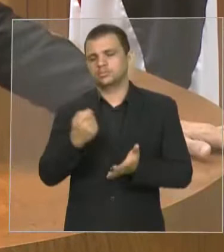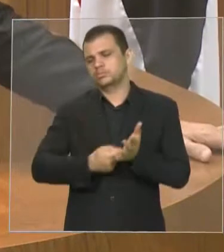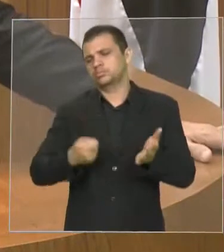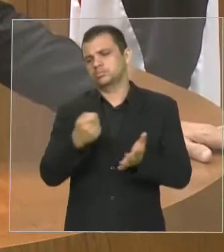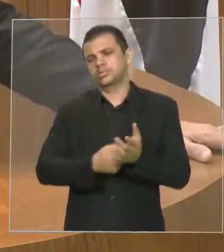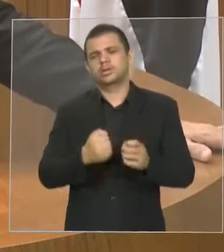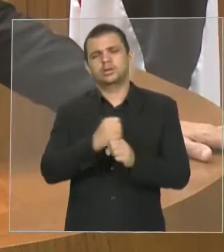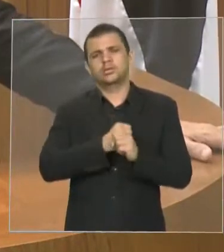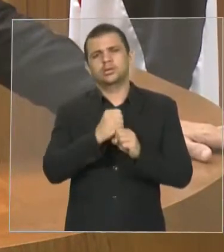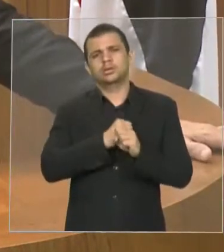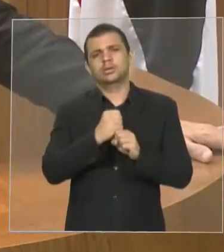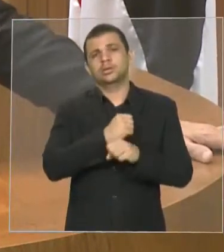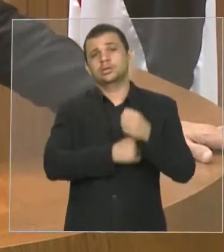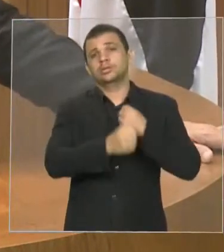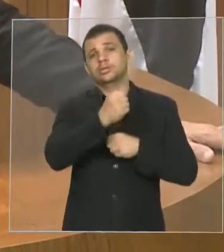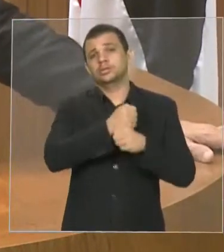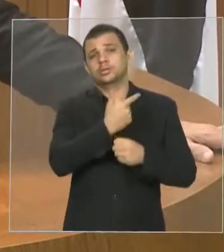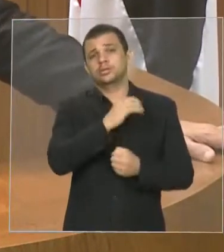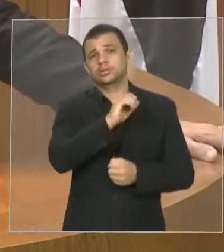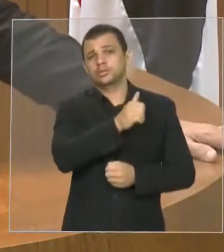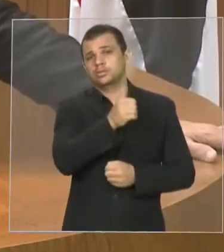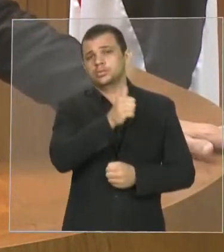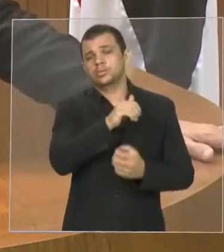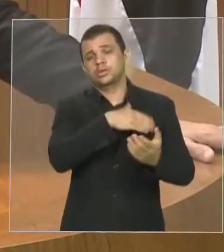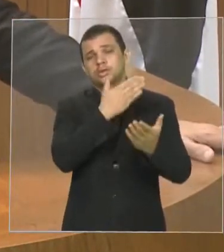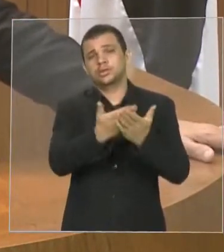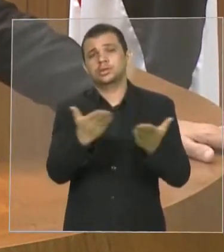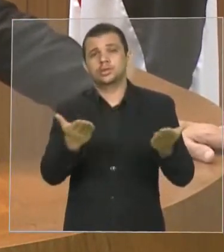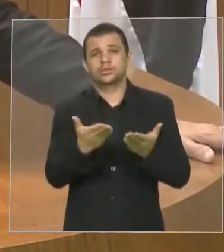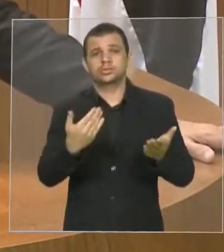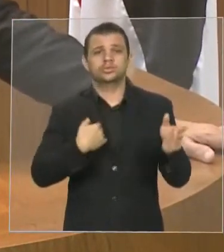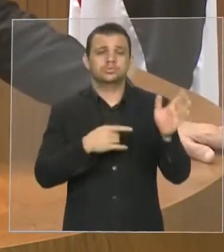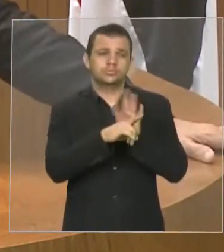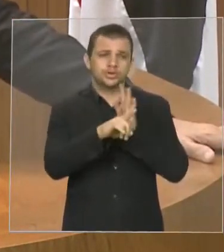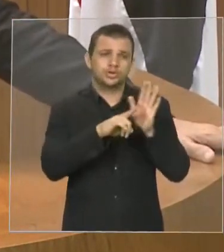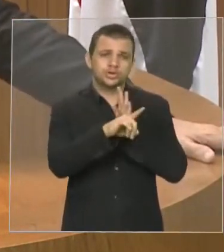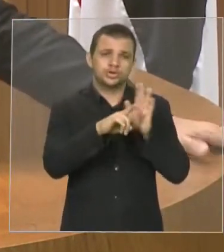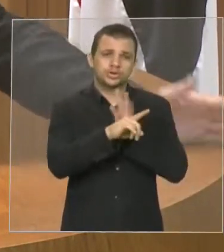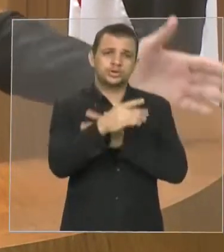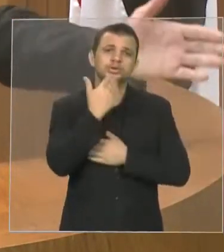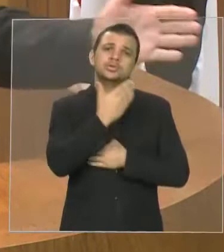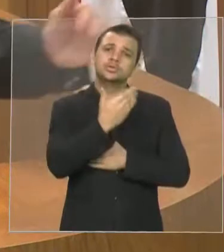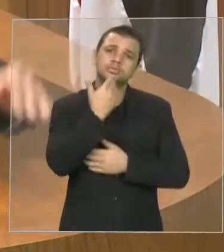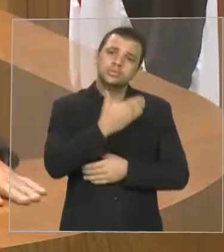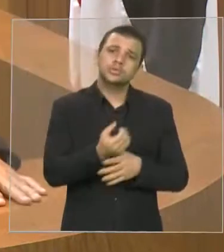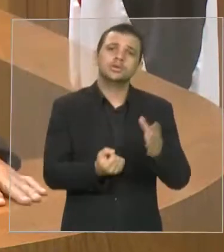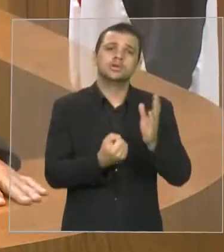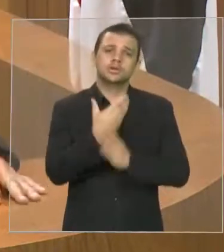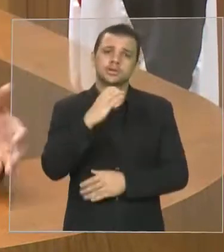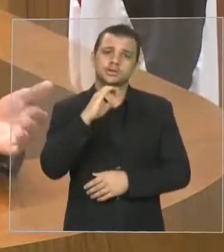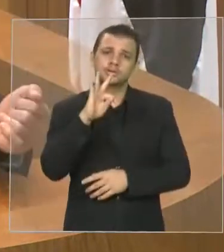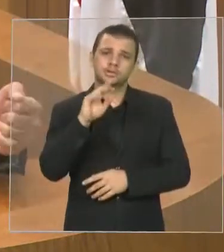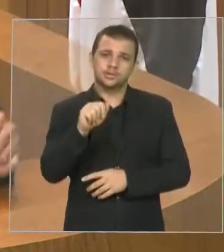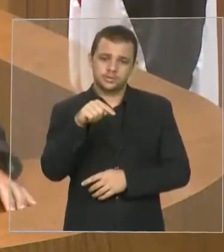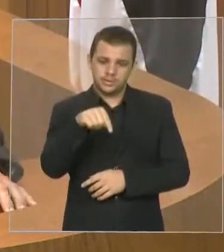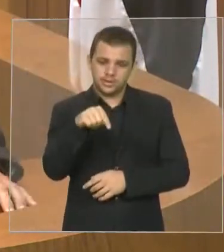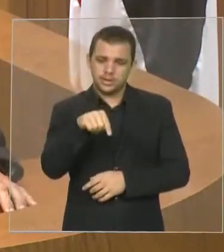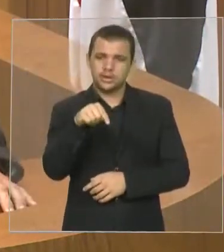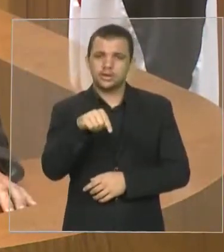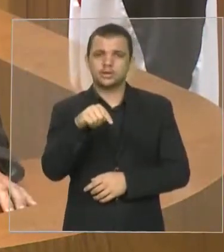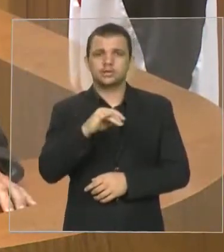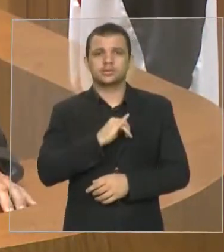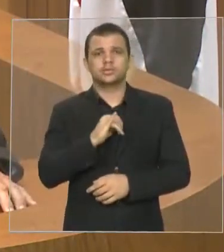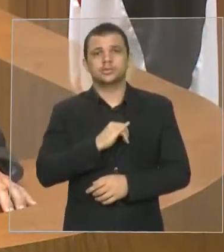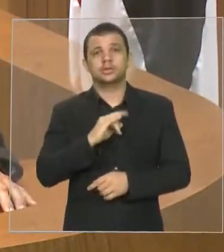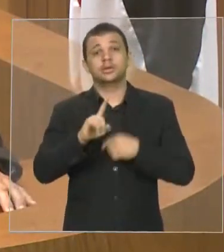2011, passa governo, fiz solicitações para ser implantada em Imperatriz e tivemos a notícia